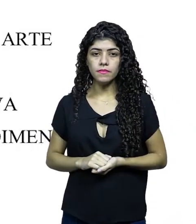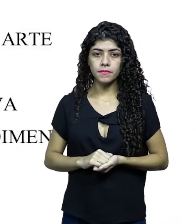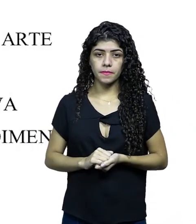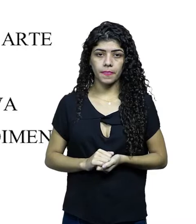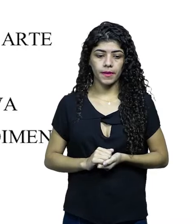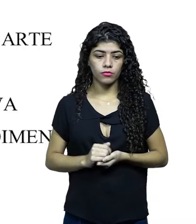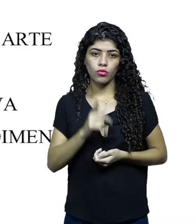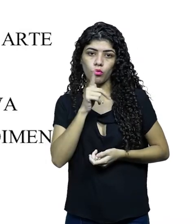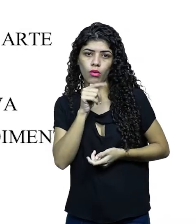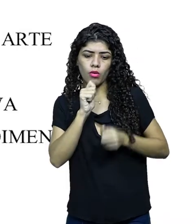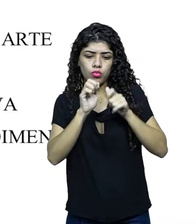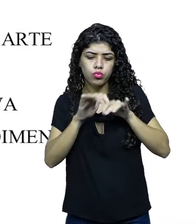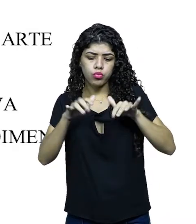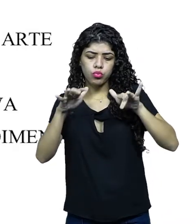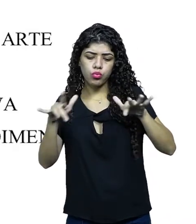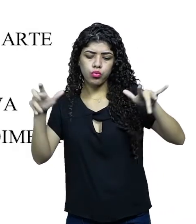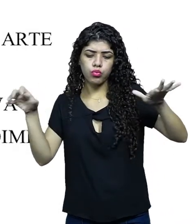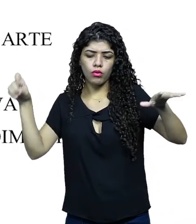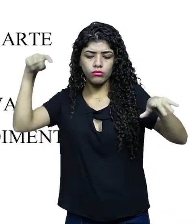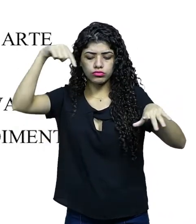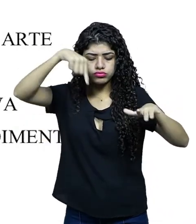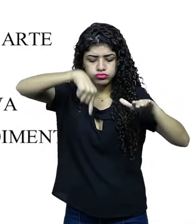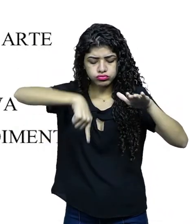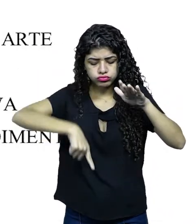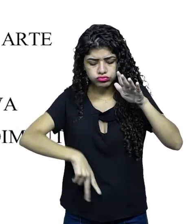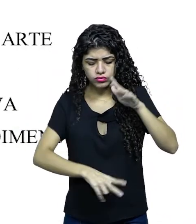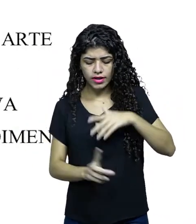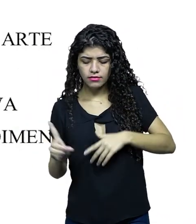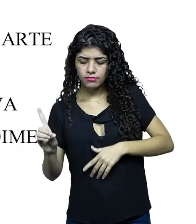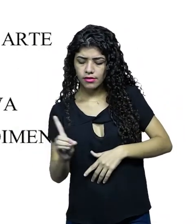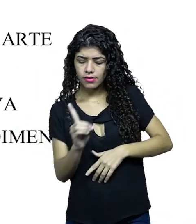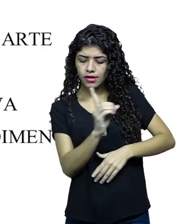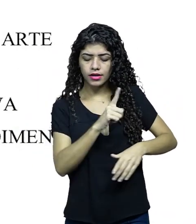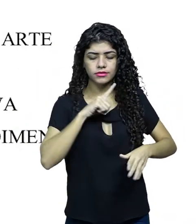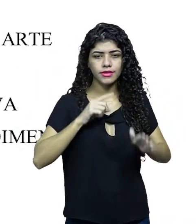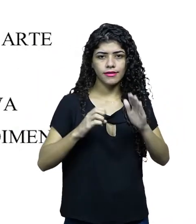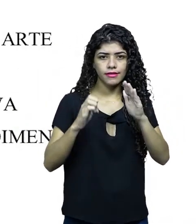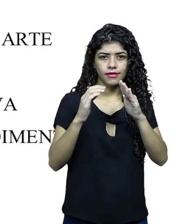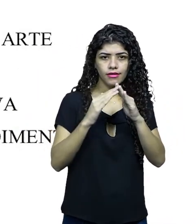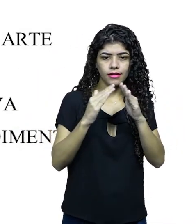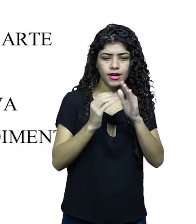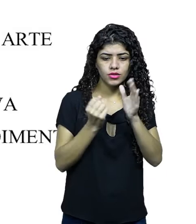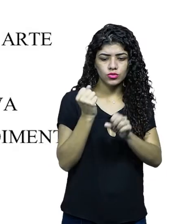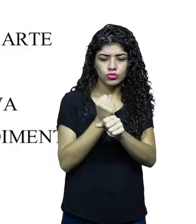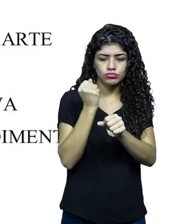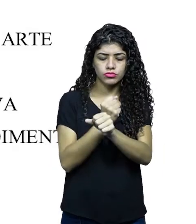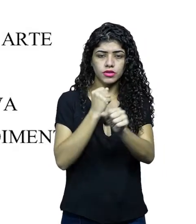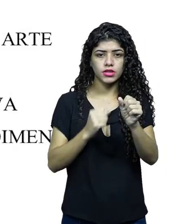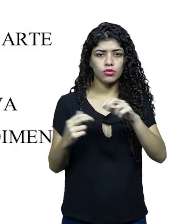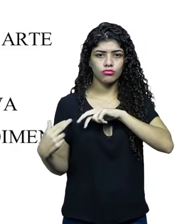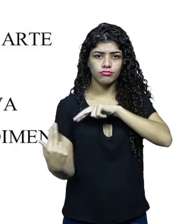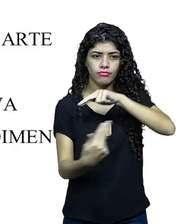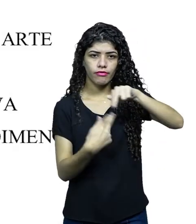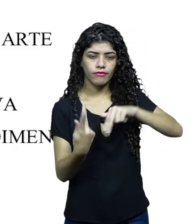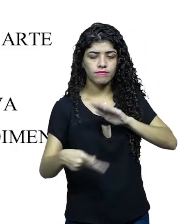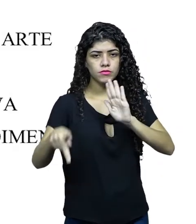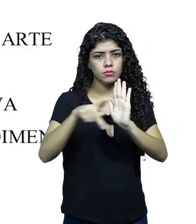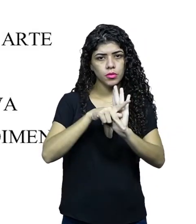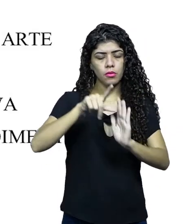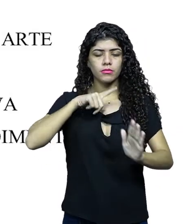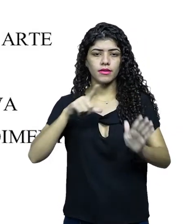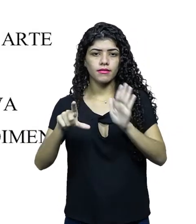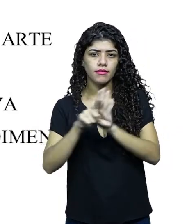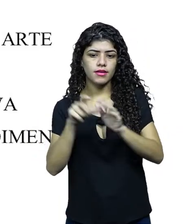um desenho animado que se passa no fundo do mar, e eles andam no fundo do mar, tem casinhas construídas no fundo do mar. Aquilo é um universo